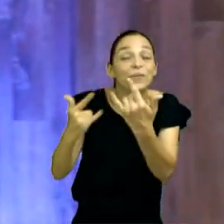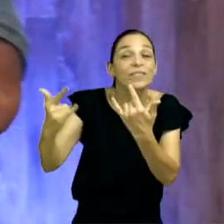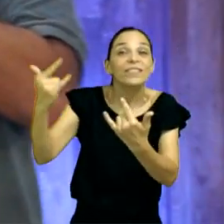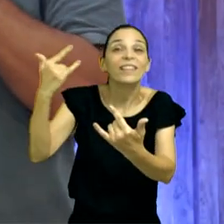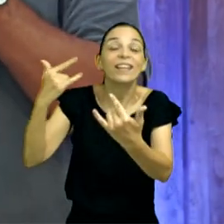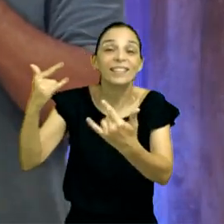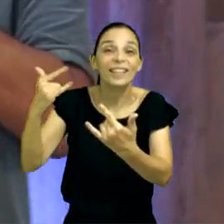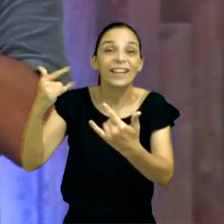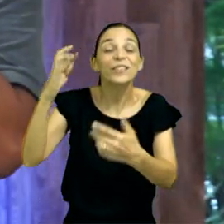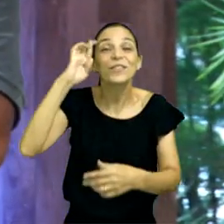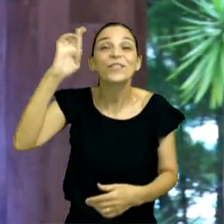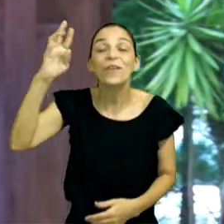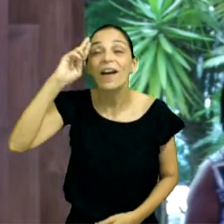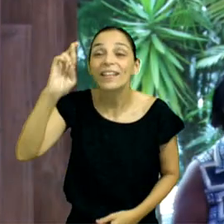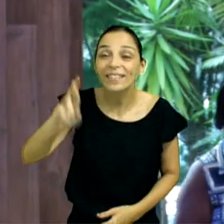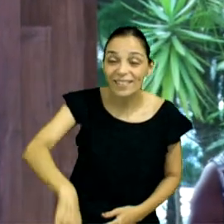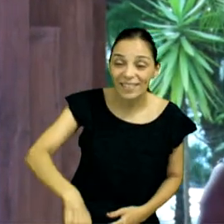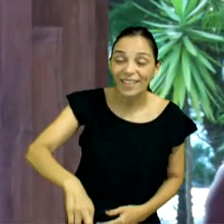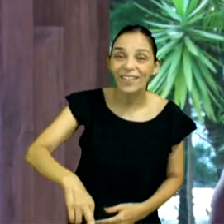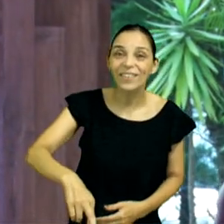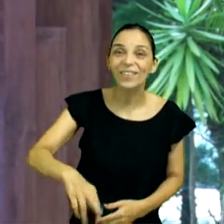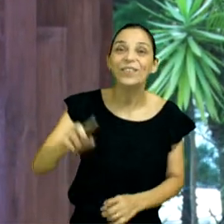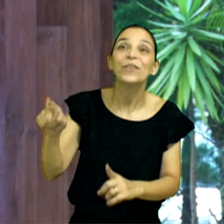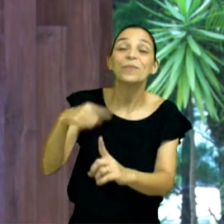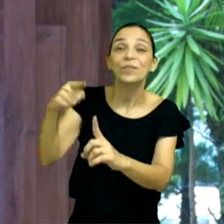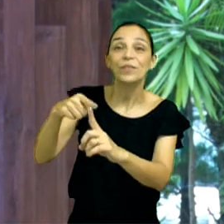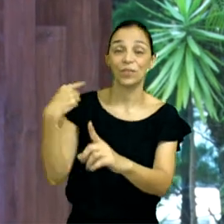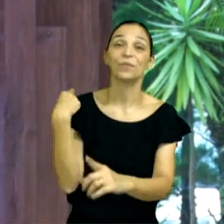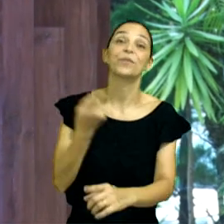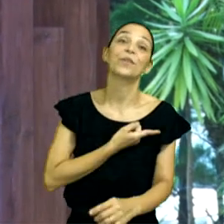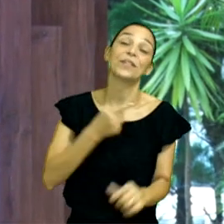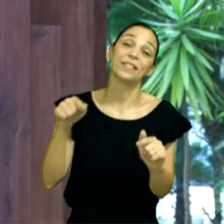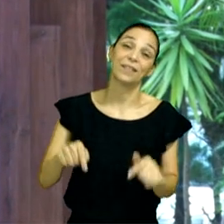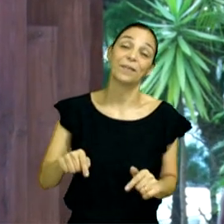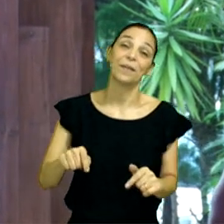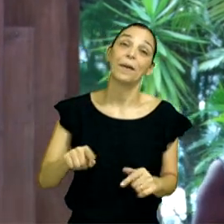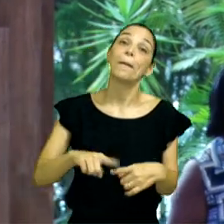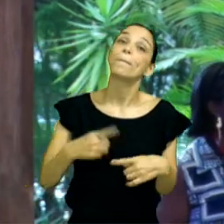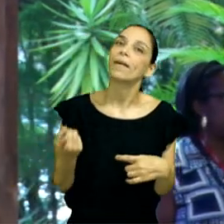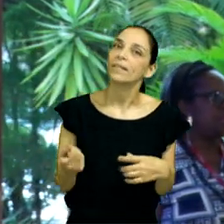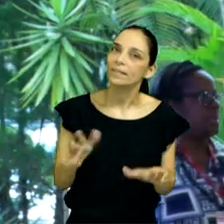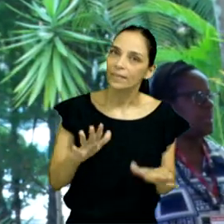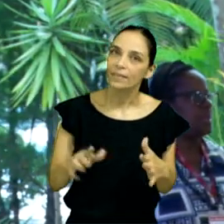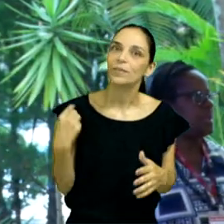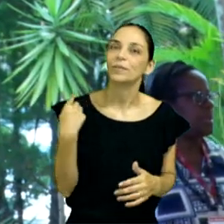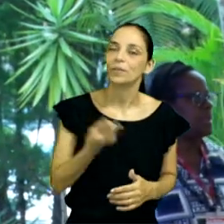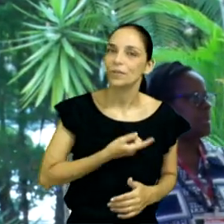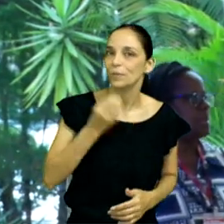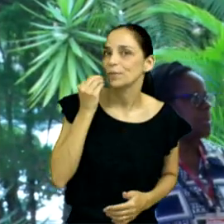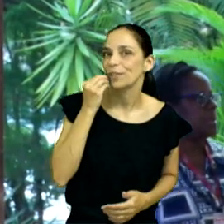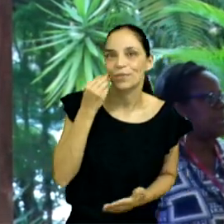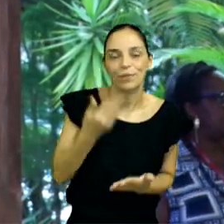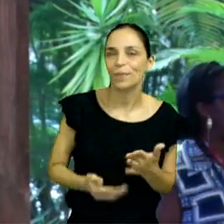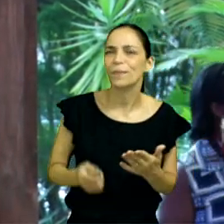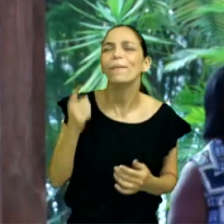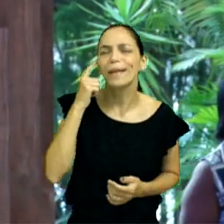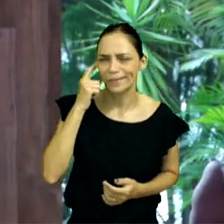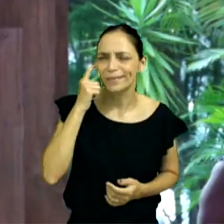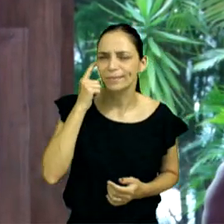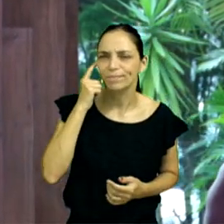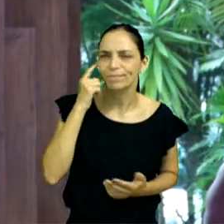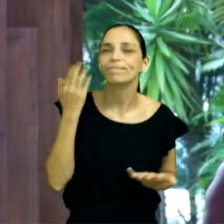Ele é a razão, ele é o motivo. Mas nem sempre nós aproveitamos bem as oportunidades. Pare e pensa.